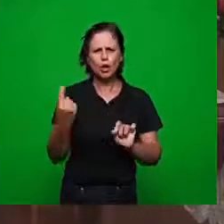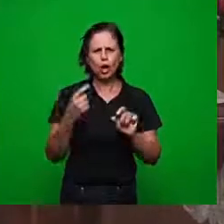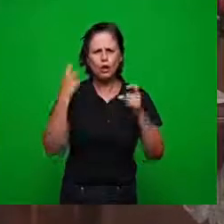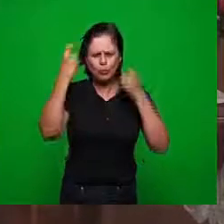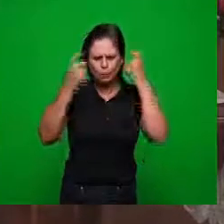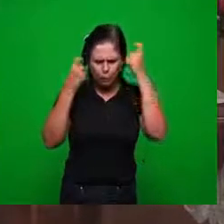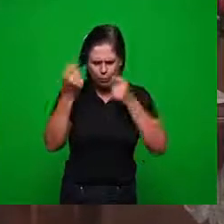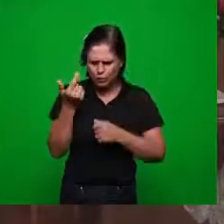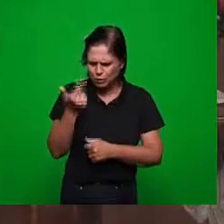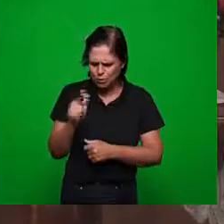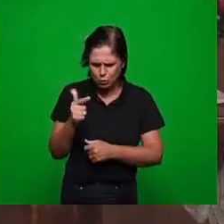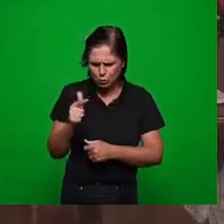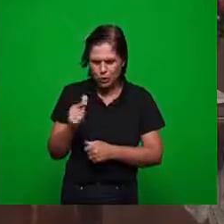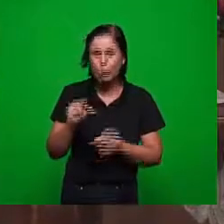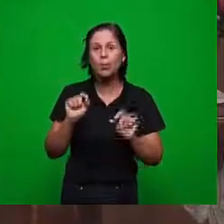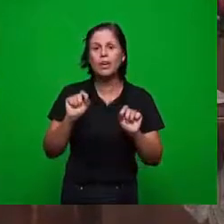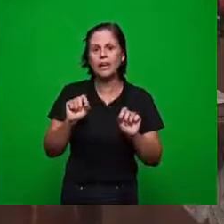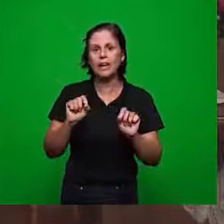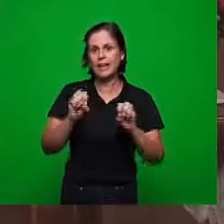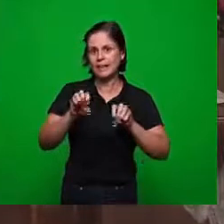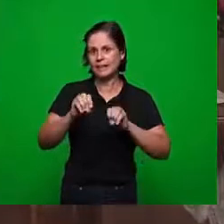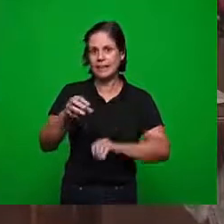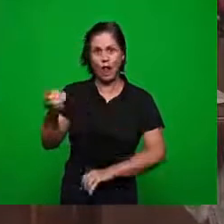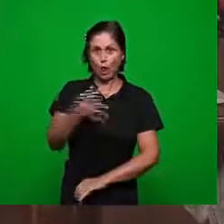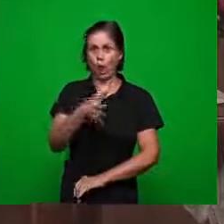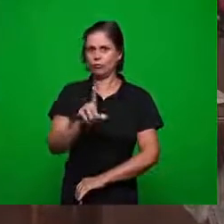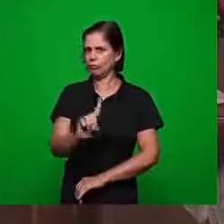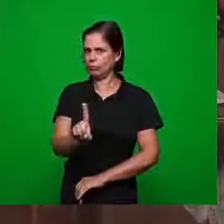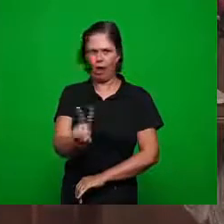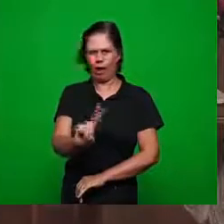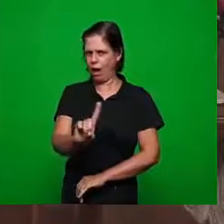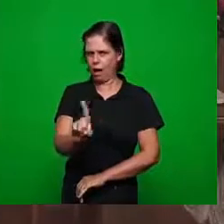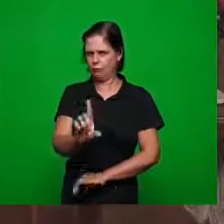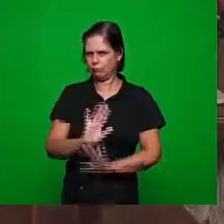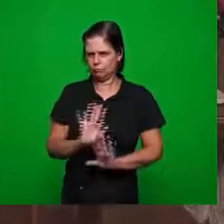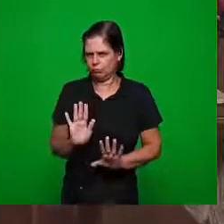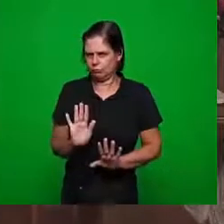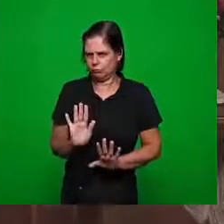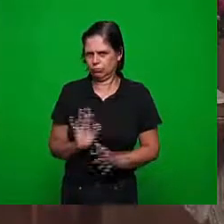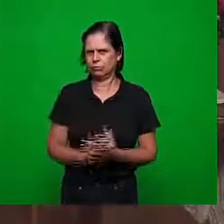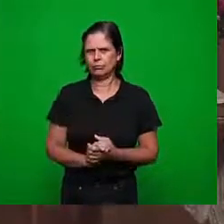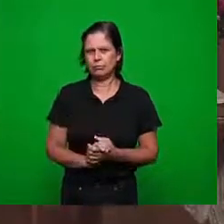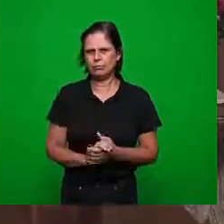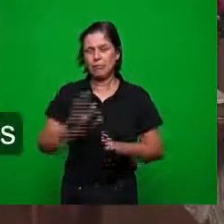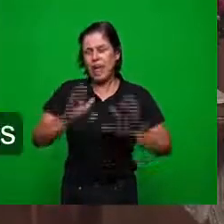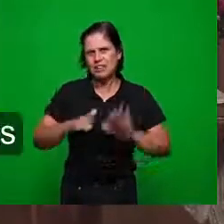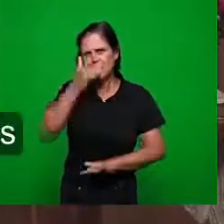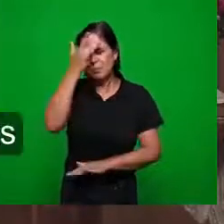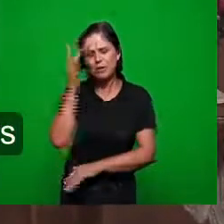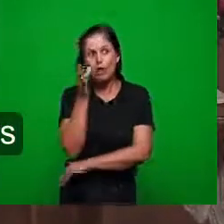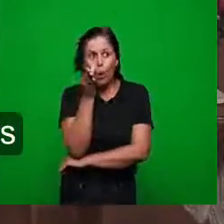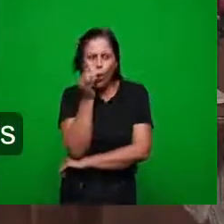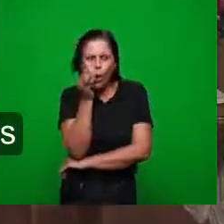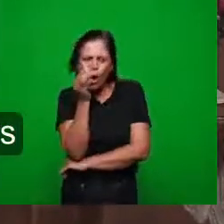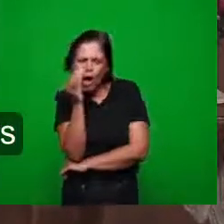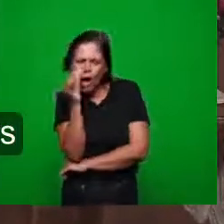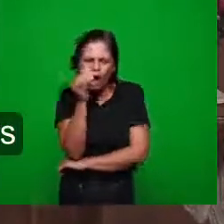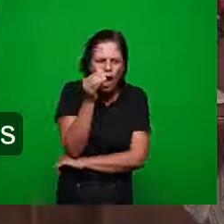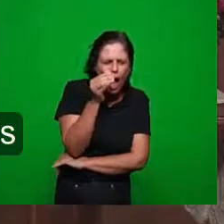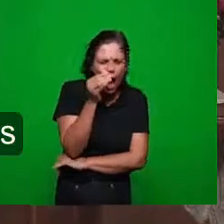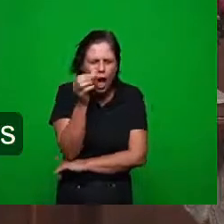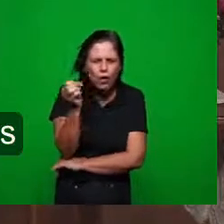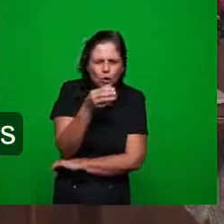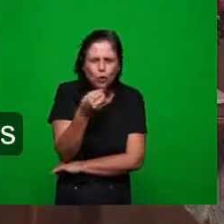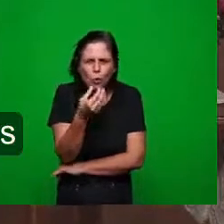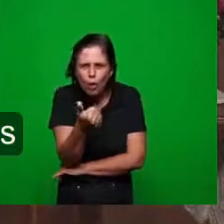de trazer novidades coisas que são muito curiosas curiosidade é